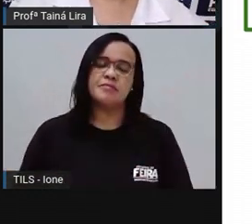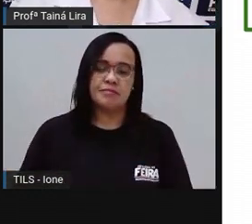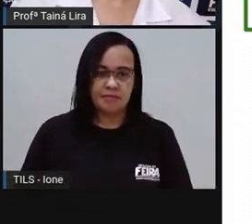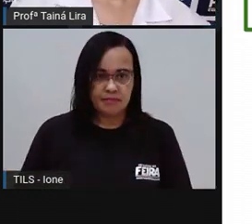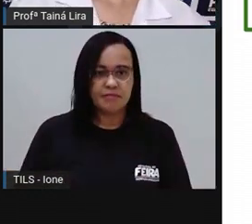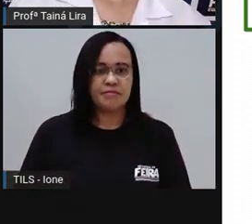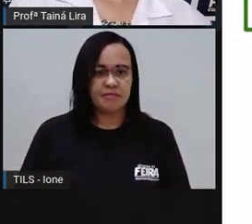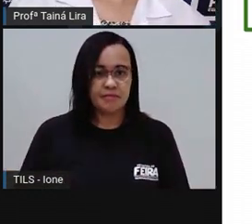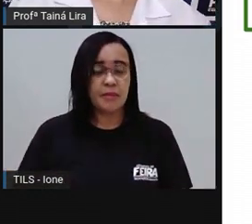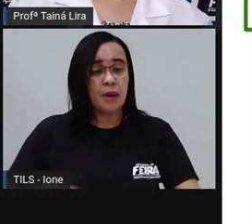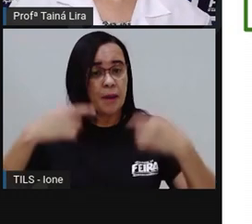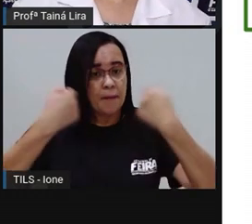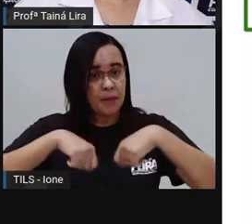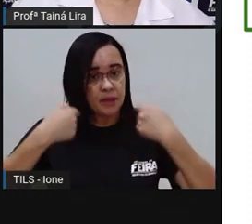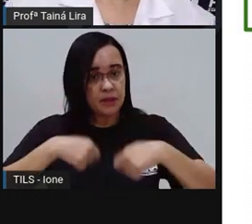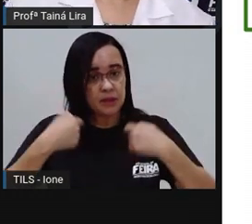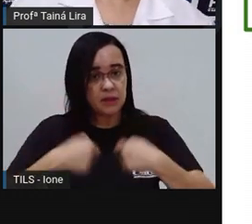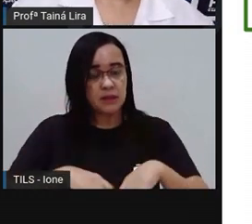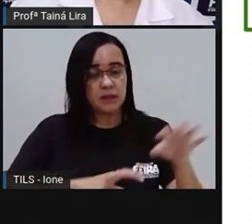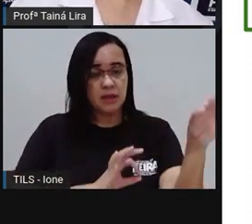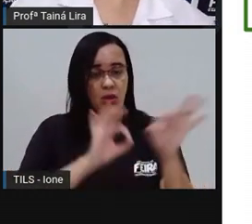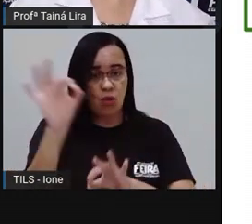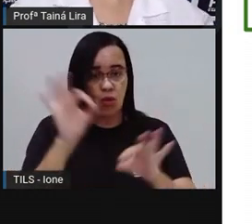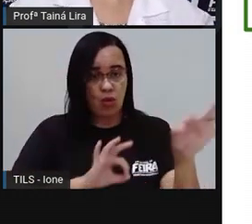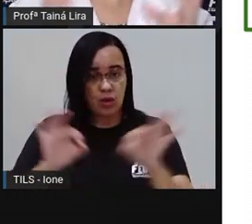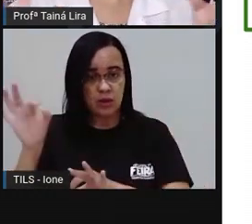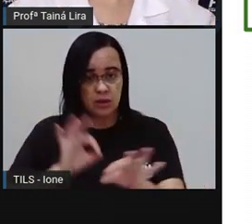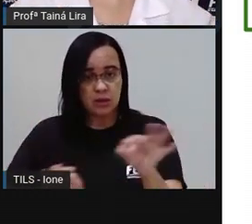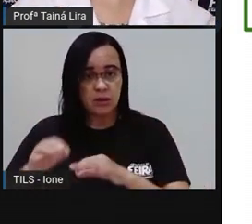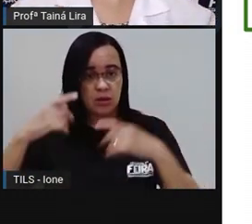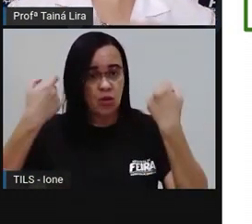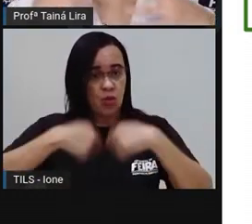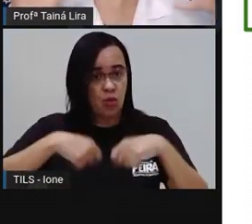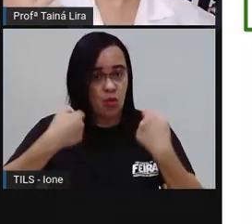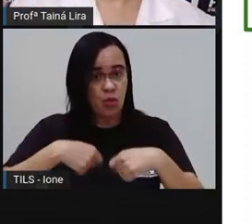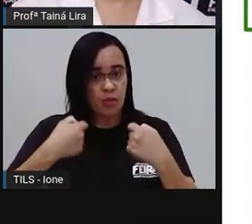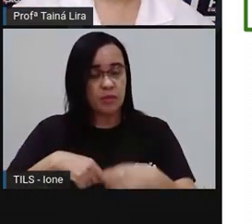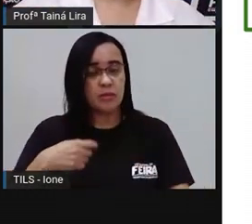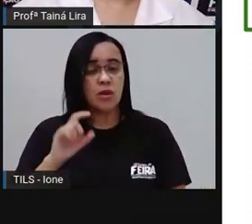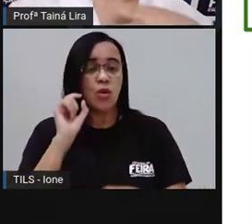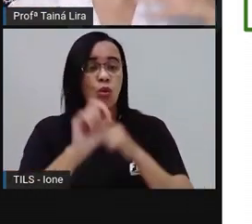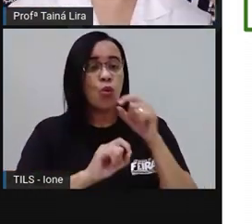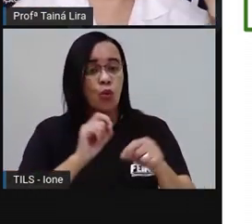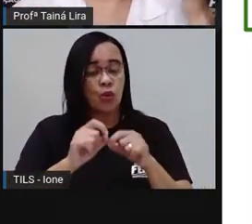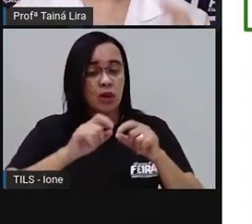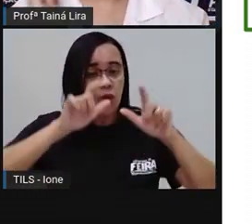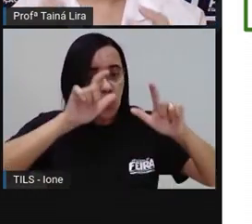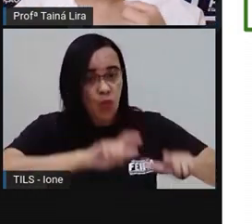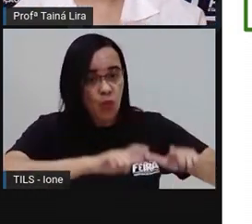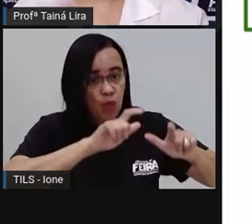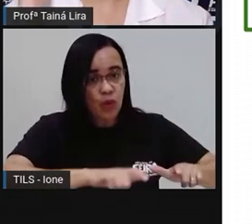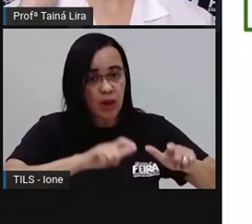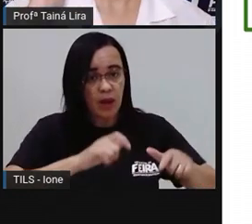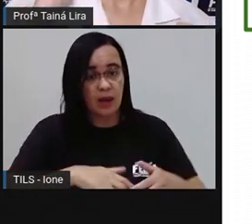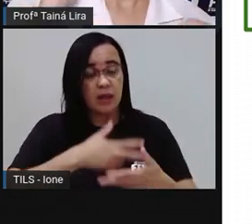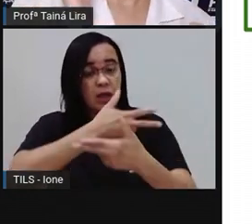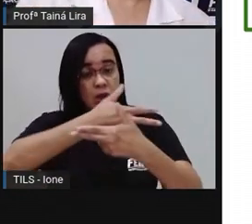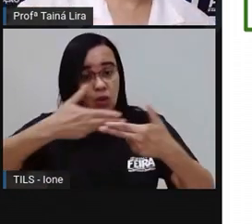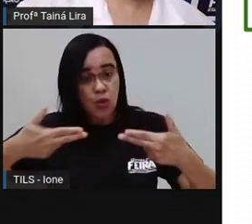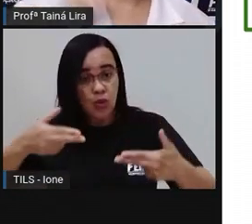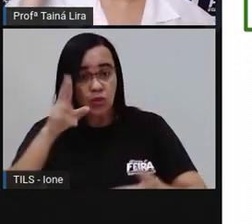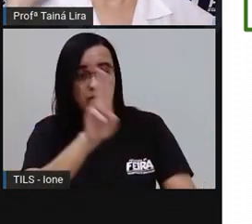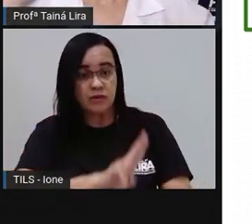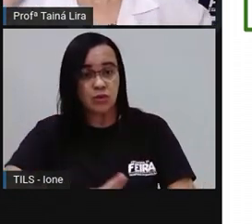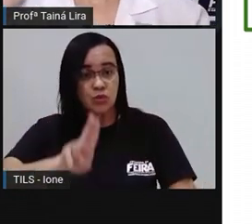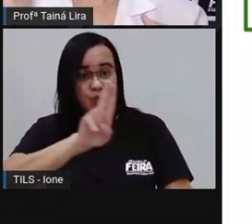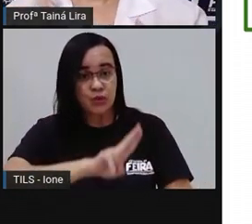Escrita Eu deixei também A mesa Já preparada Os utensílios Que eu ia utilizar As colheres A